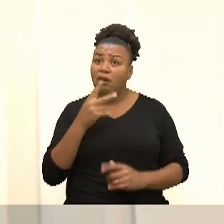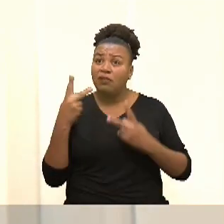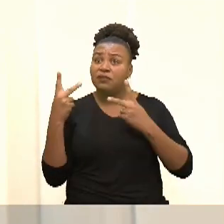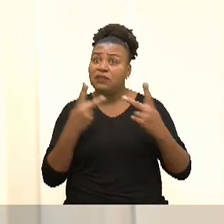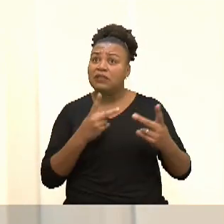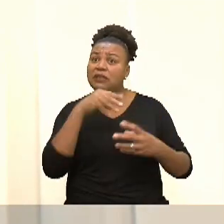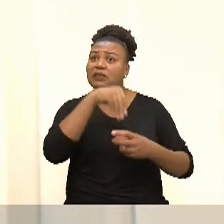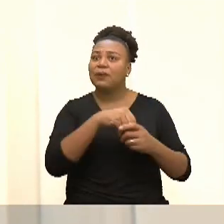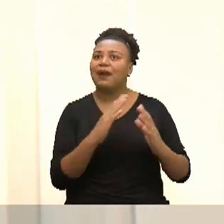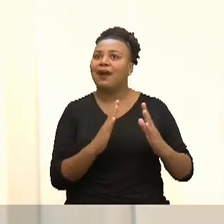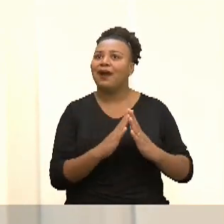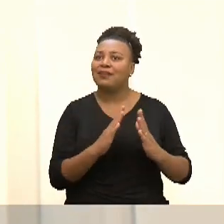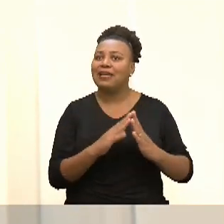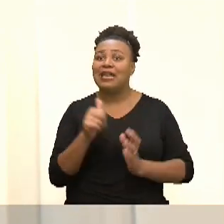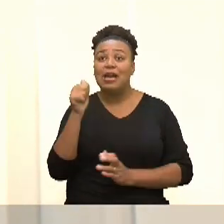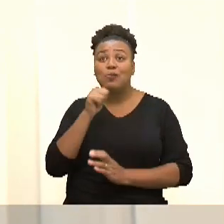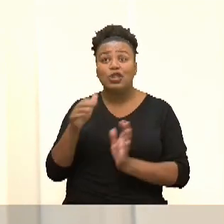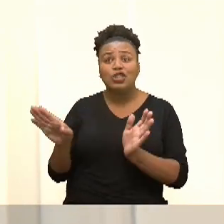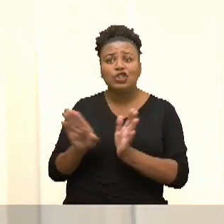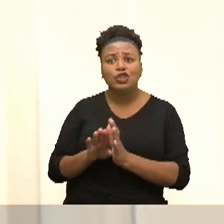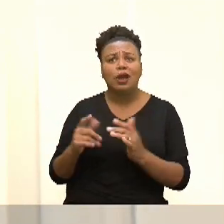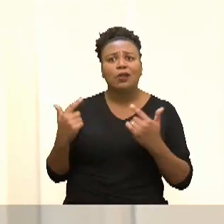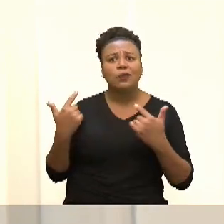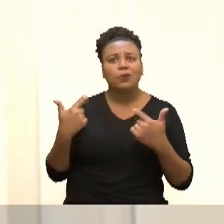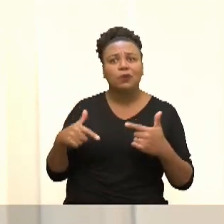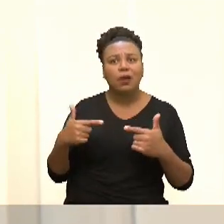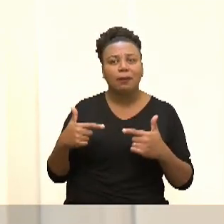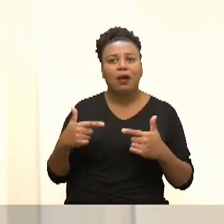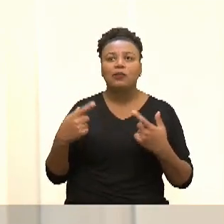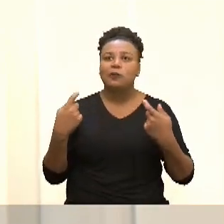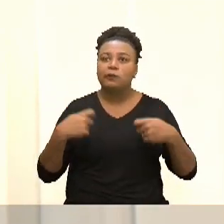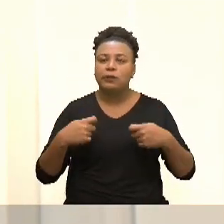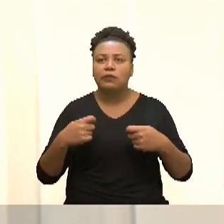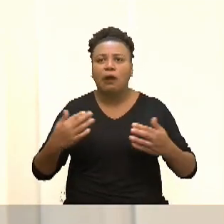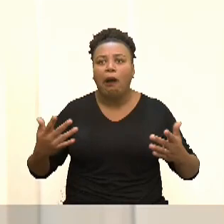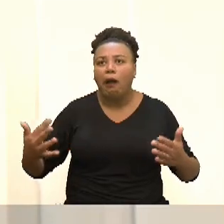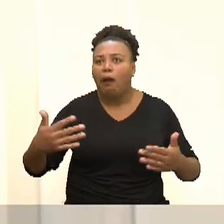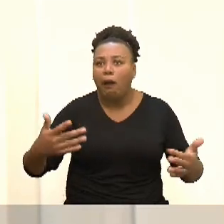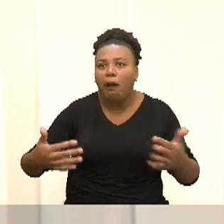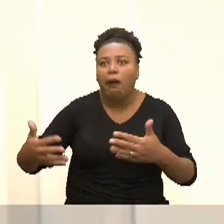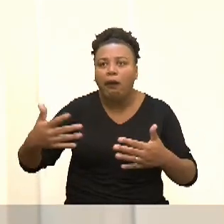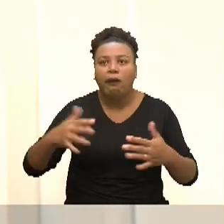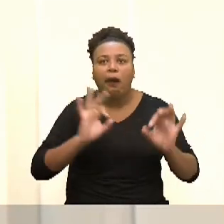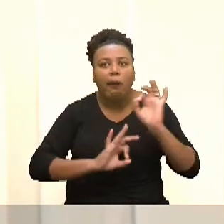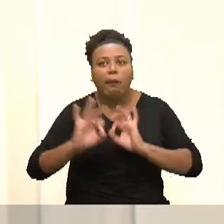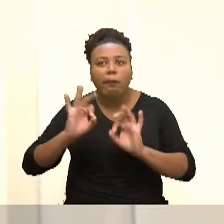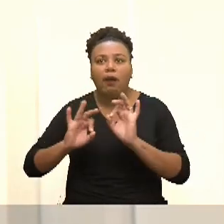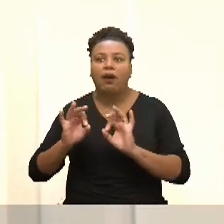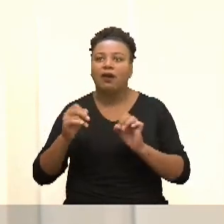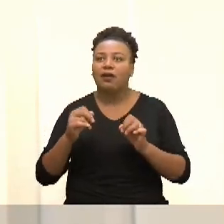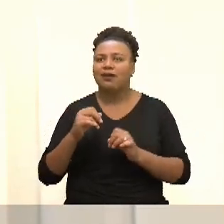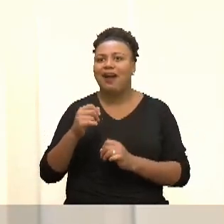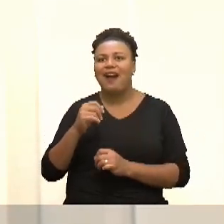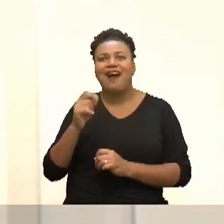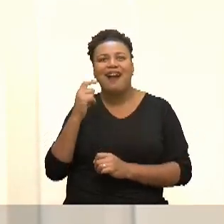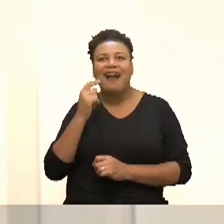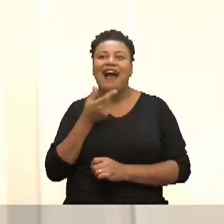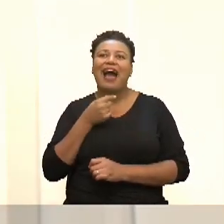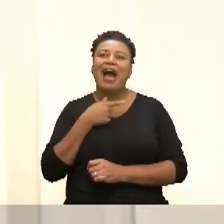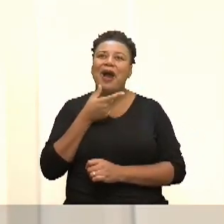dentro de casa. E a mulher chega do trabalho, precisa juntar tudo que está no chão, e a gente tem essa coisa de que homens são